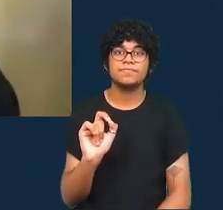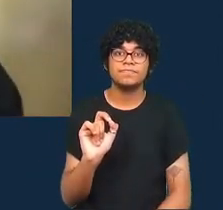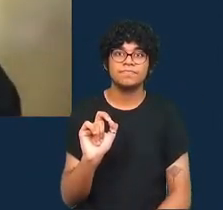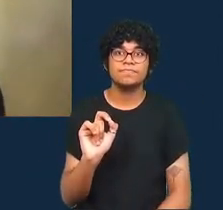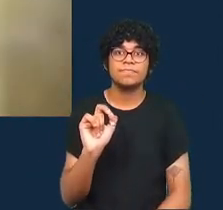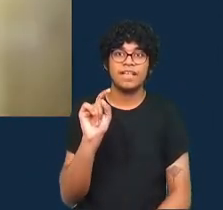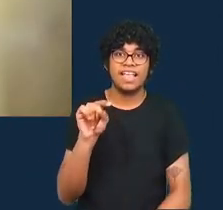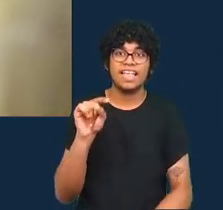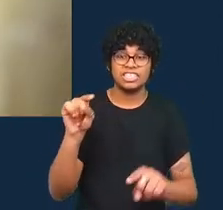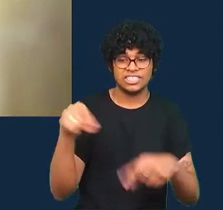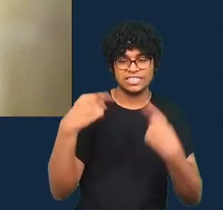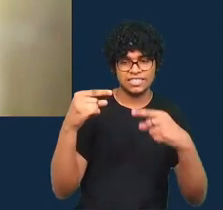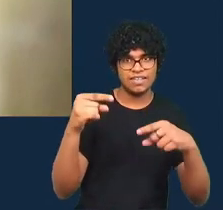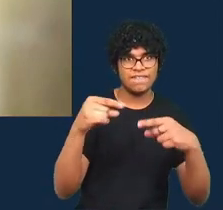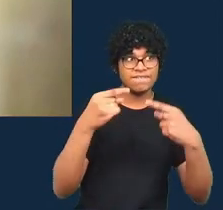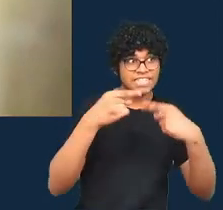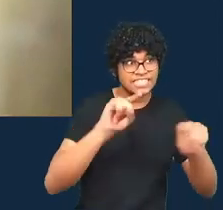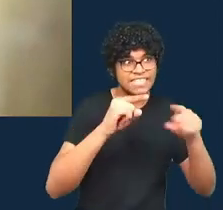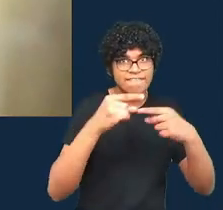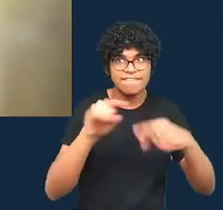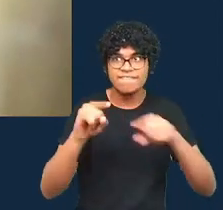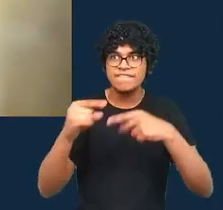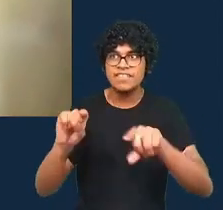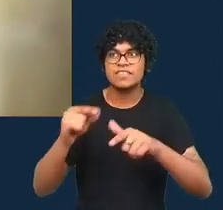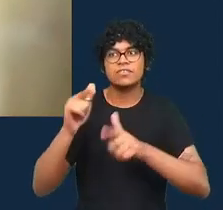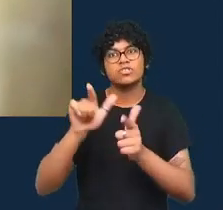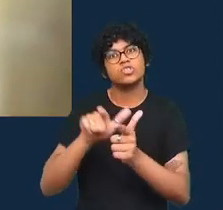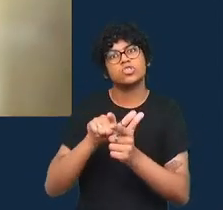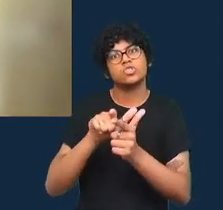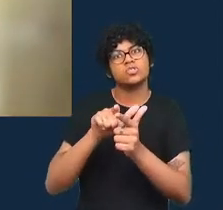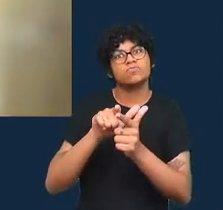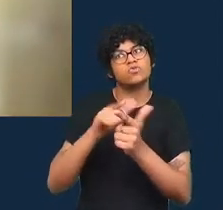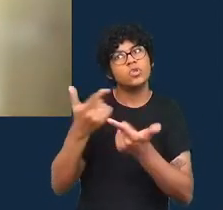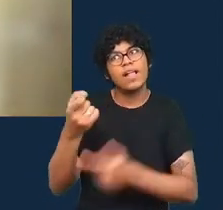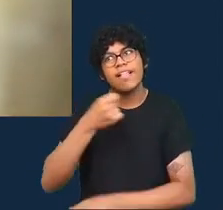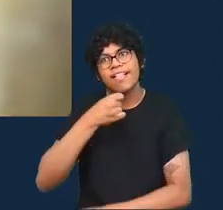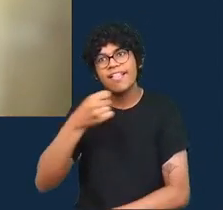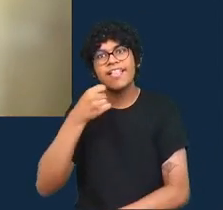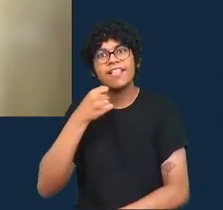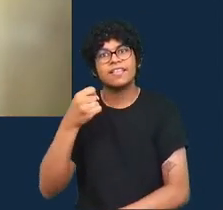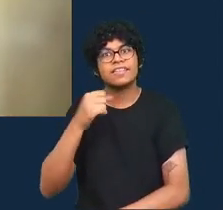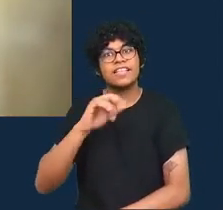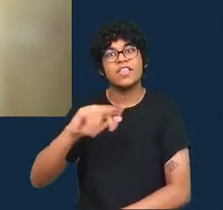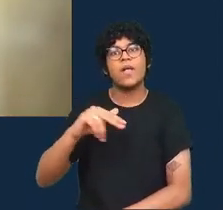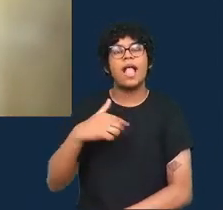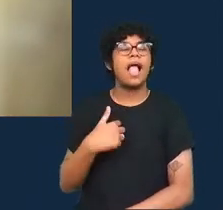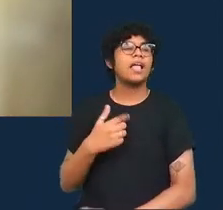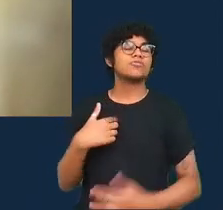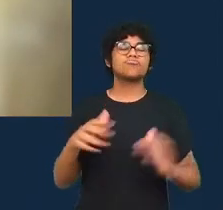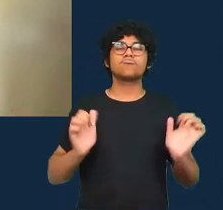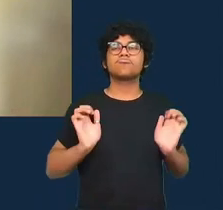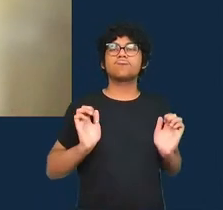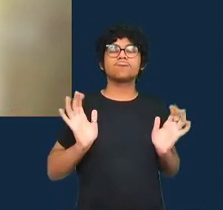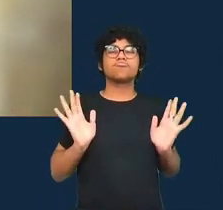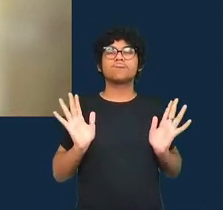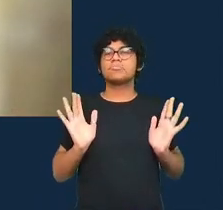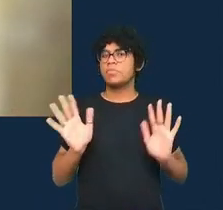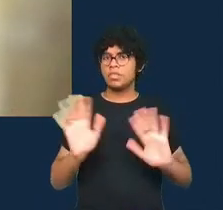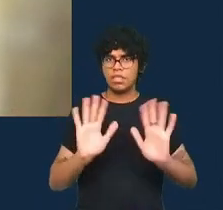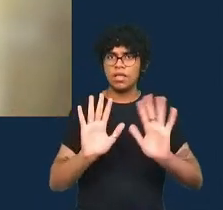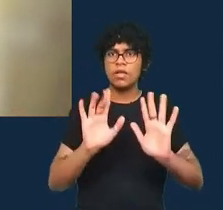os repórteres que eles não podem se dar ao luxo de não se envolver nisso eles precisam então